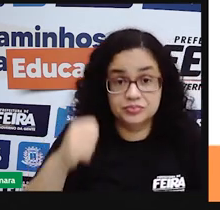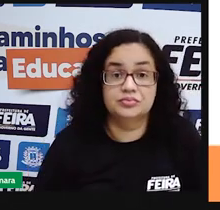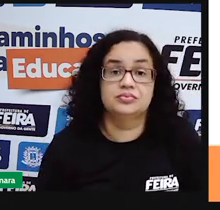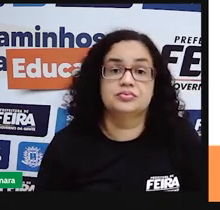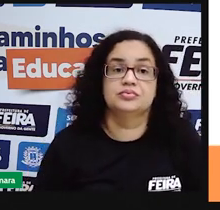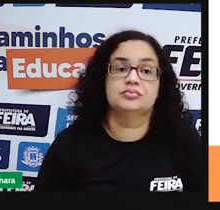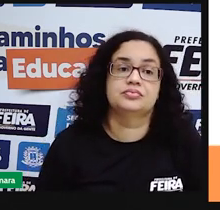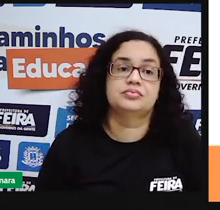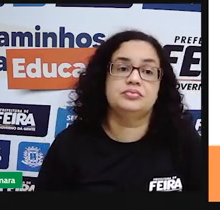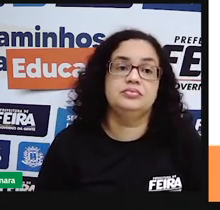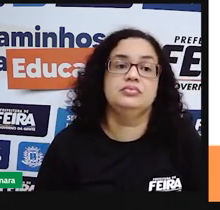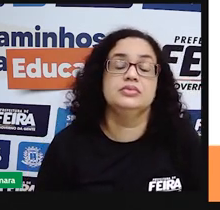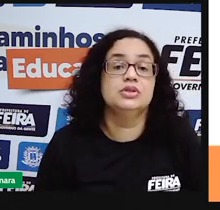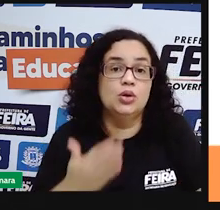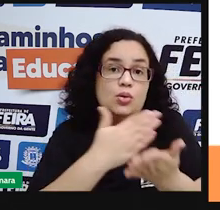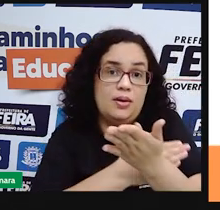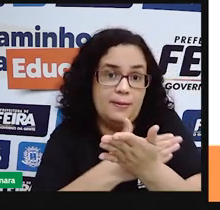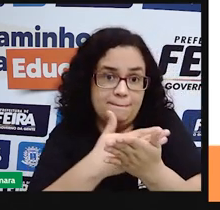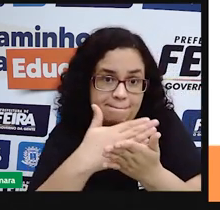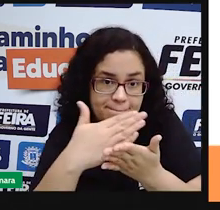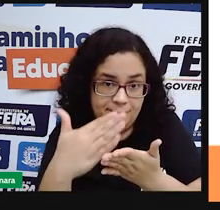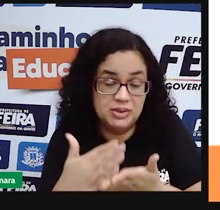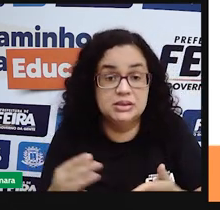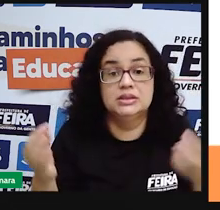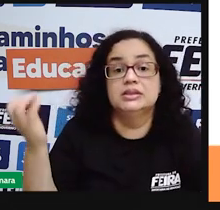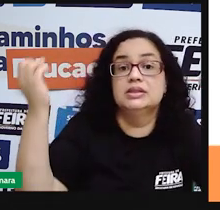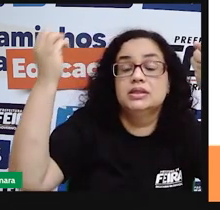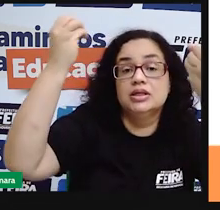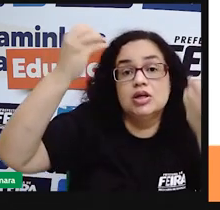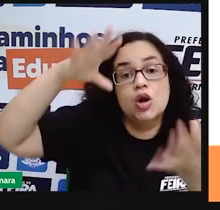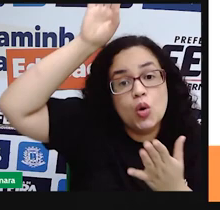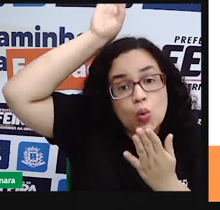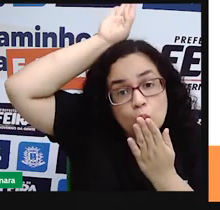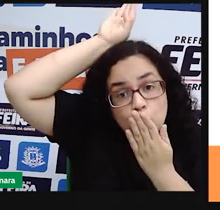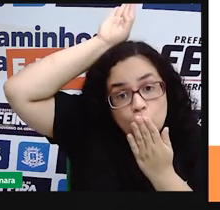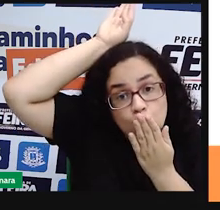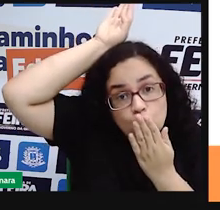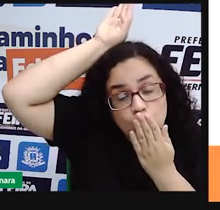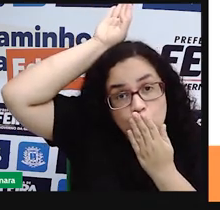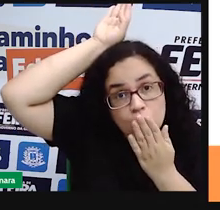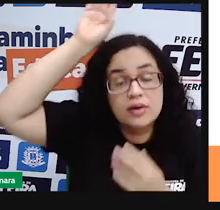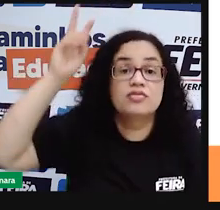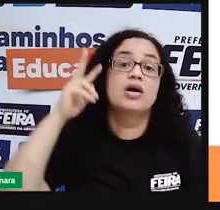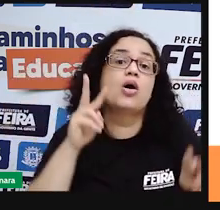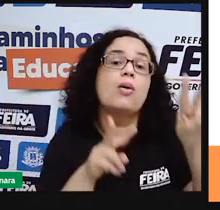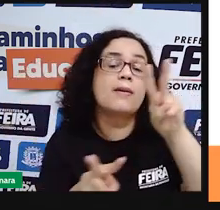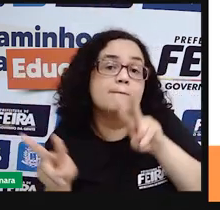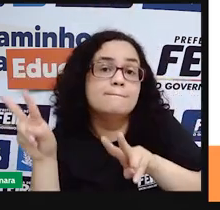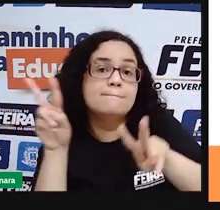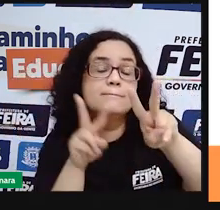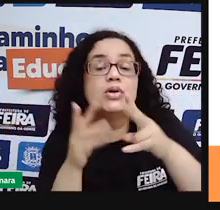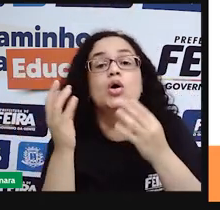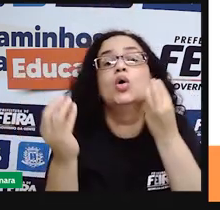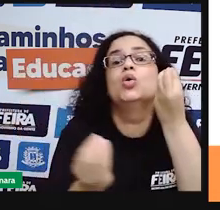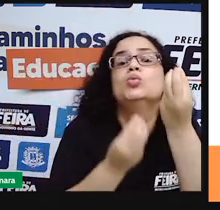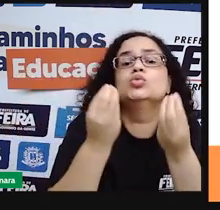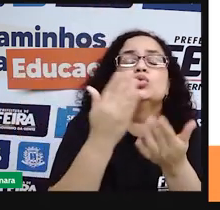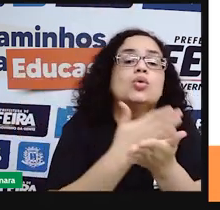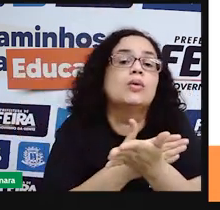Para começar aí a falar um pouco sobre os indígenas, é interessante a gente observar aí como tudo começou.